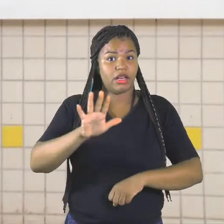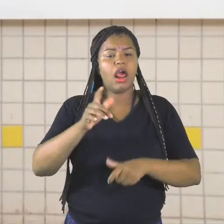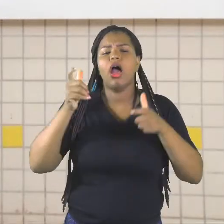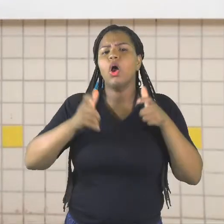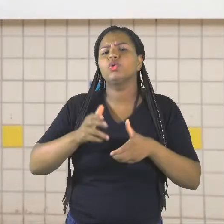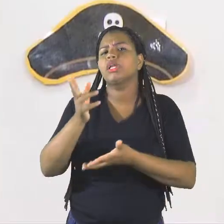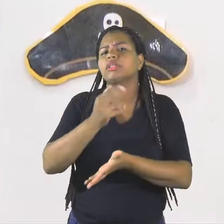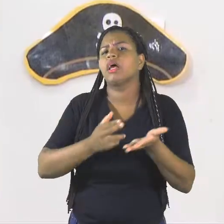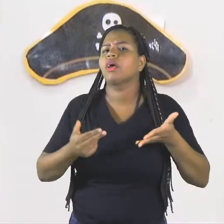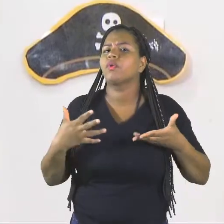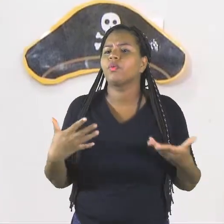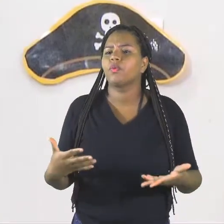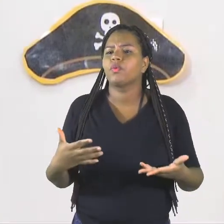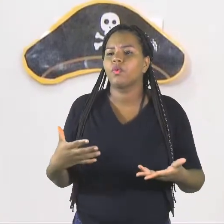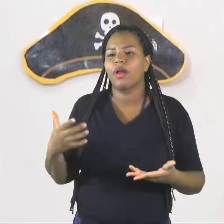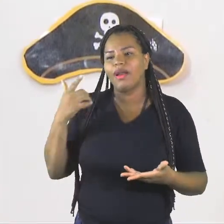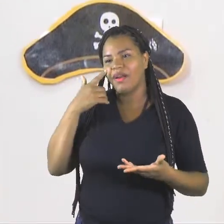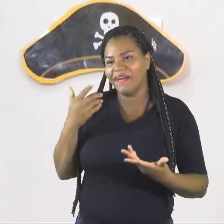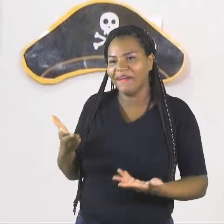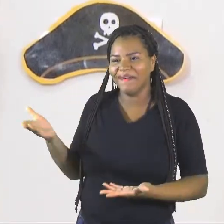vidraça? Aqui.